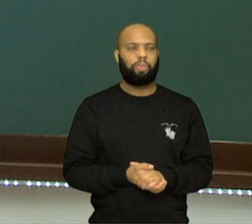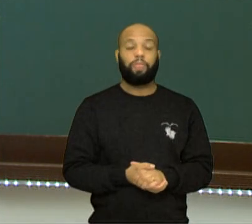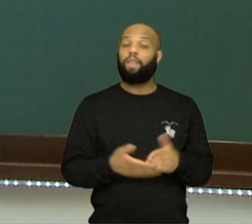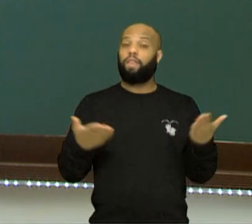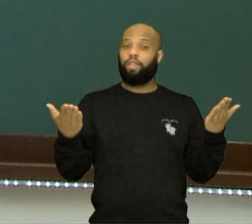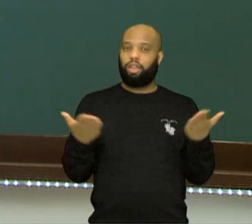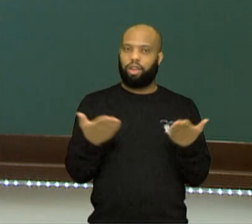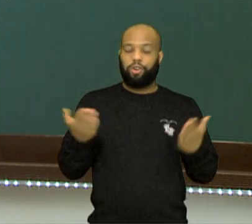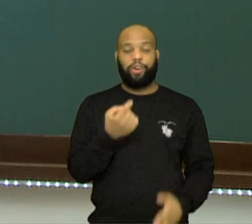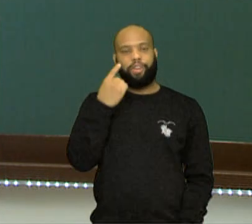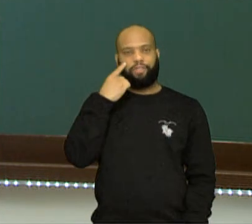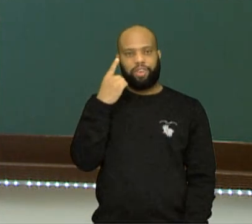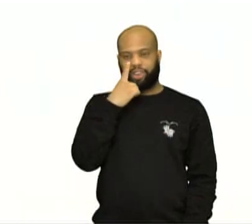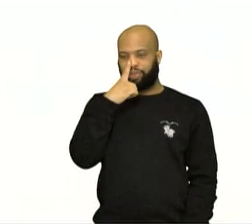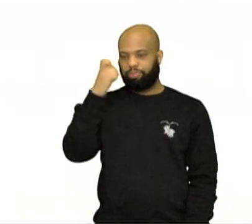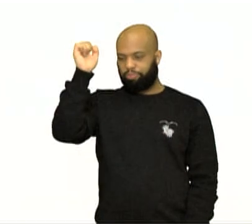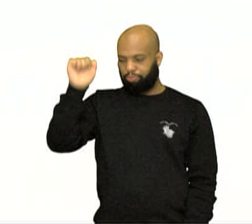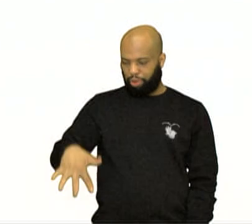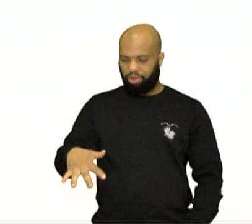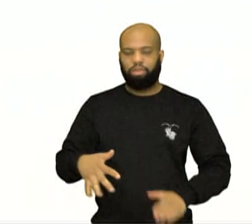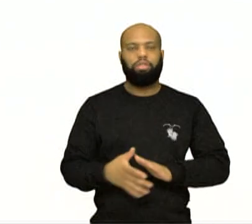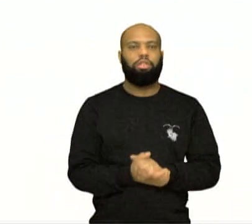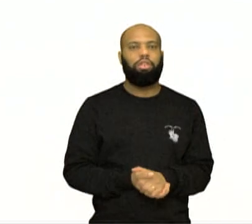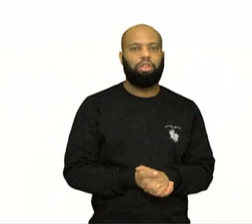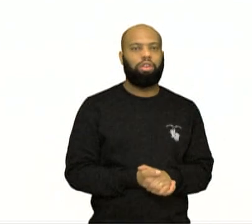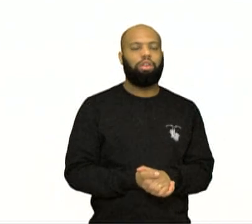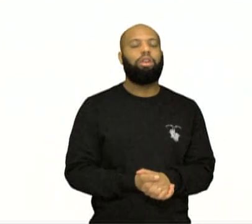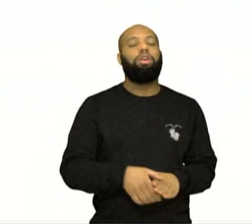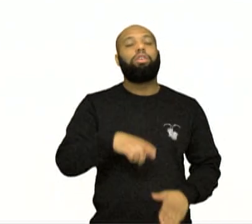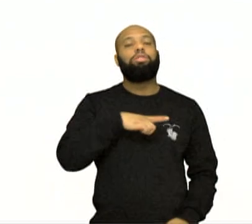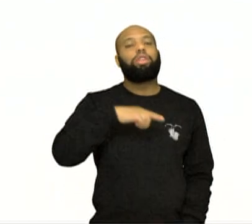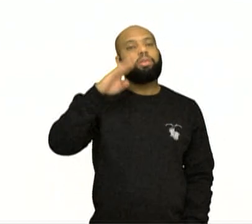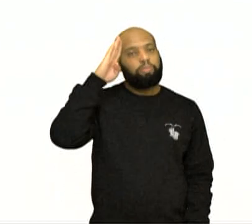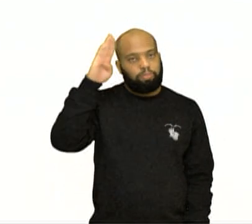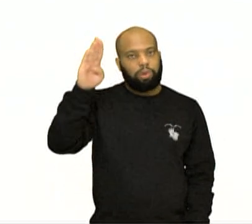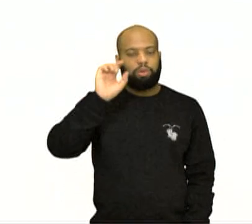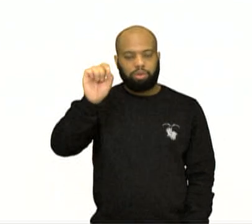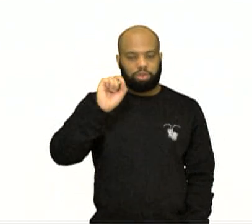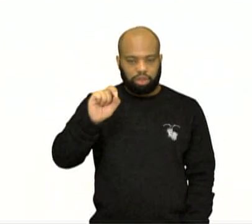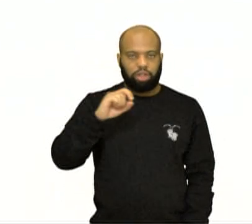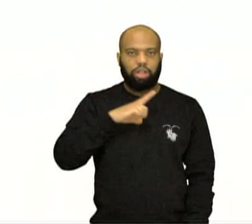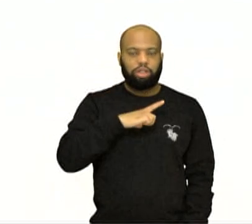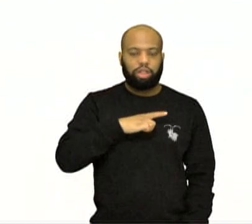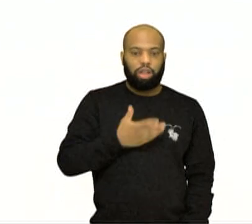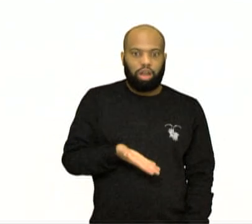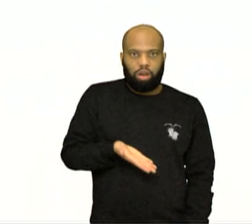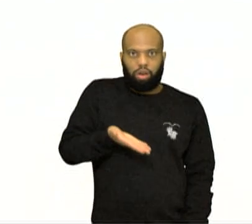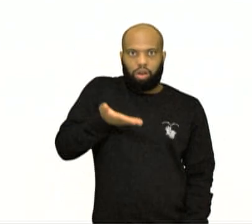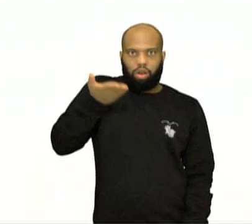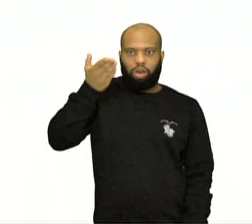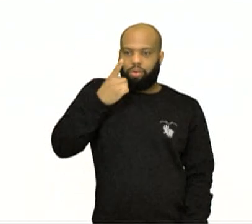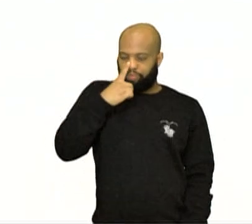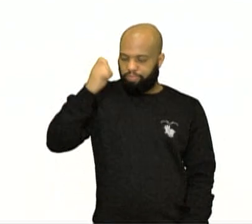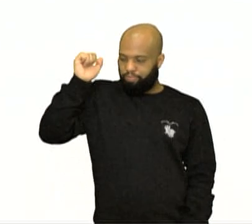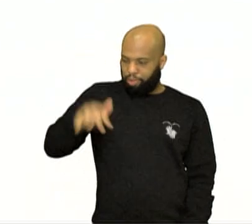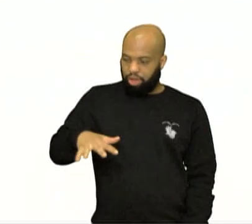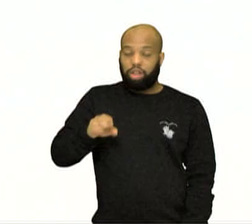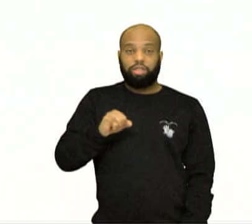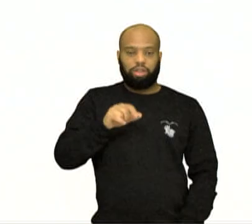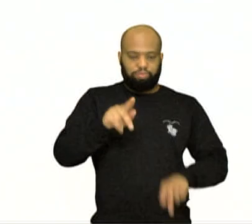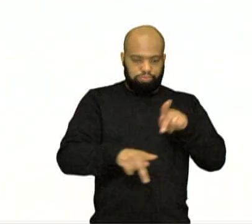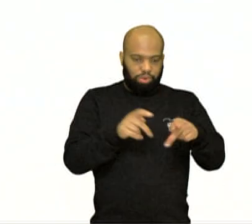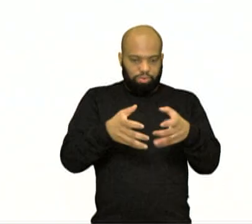pensar. E em relação ao lixo, o nós vamos ter? Principalmente o aumento da produção de lixo, conforme aumenta a população,